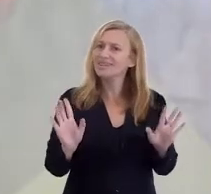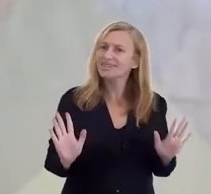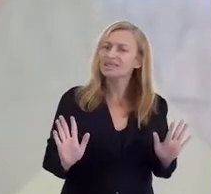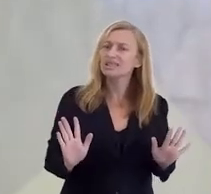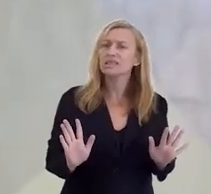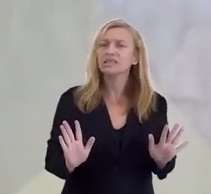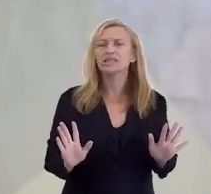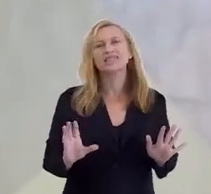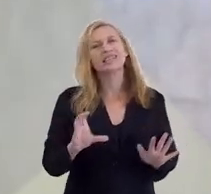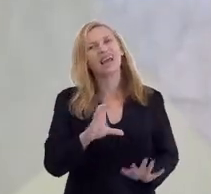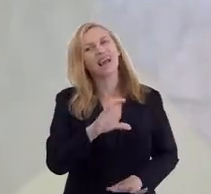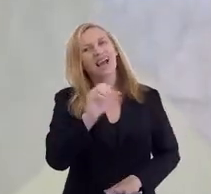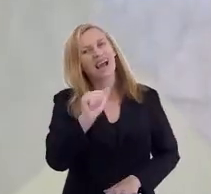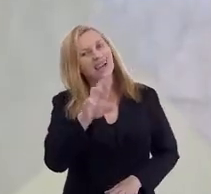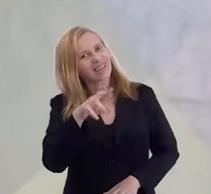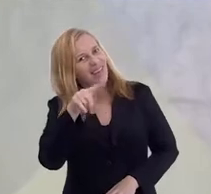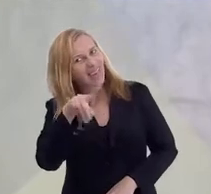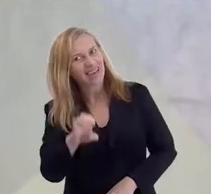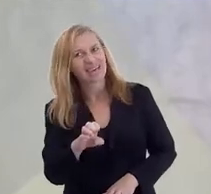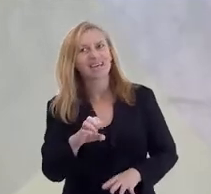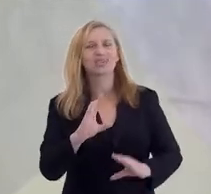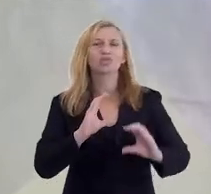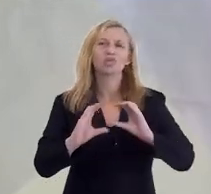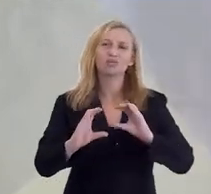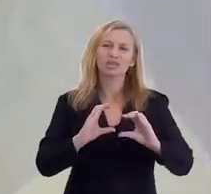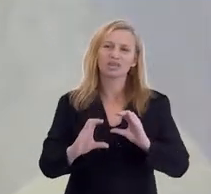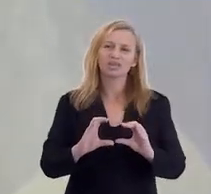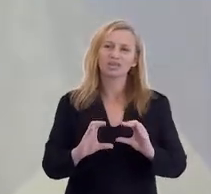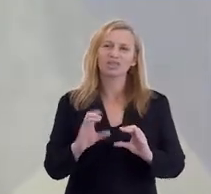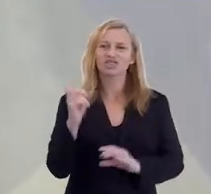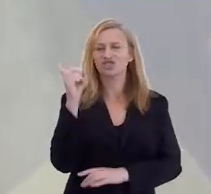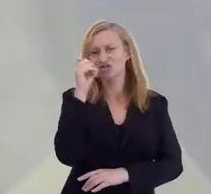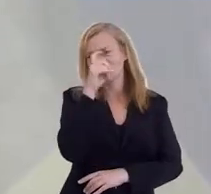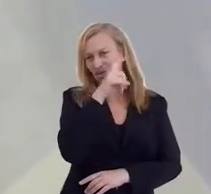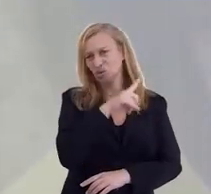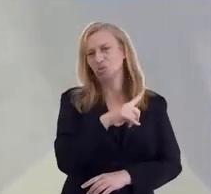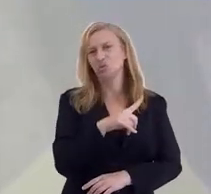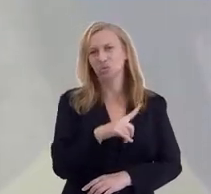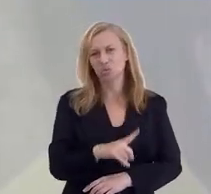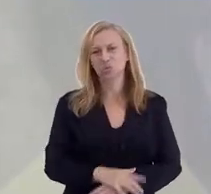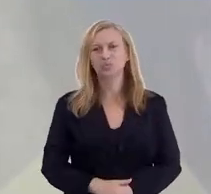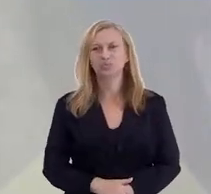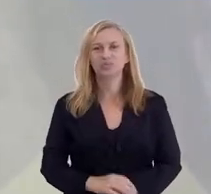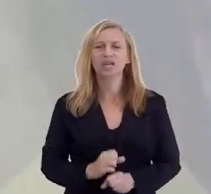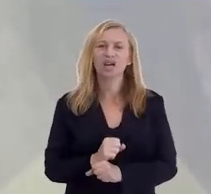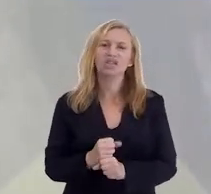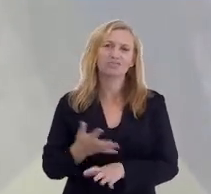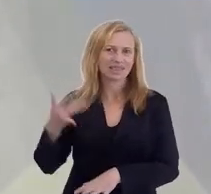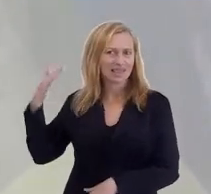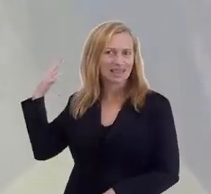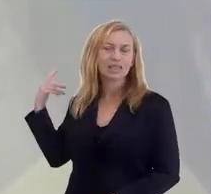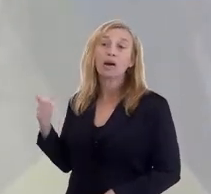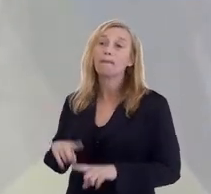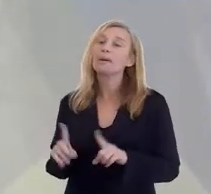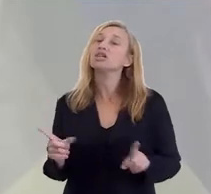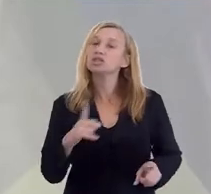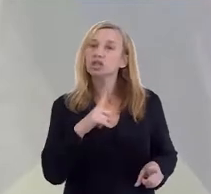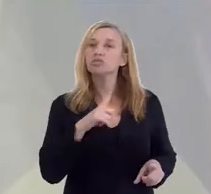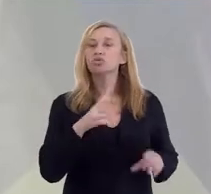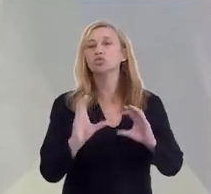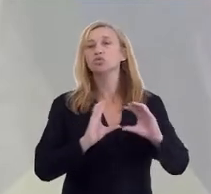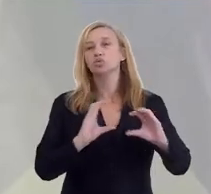ou outra, mas, de Kardec, as comunicações são muito espaçadas.